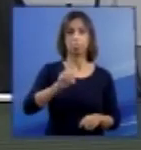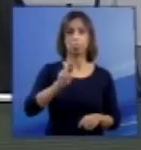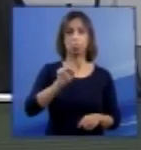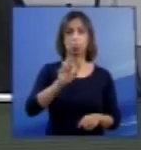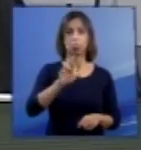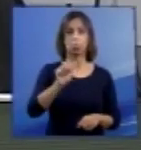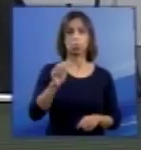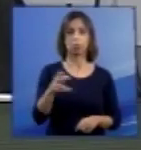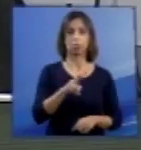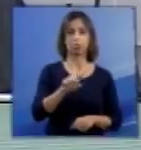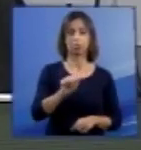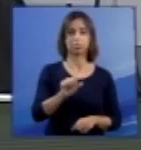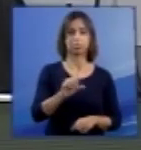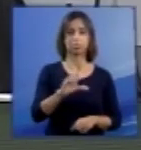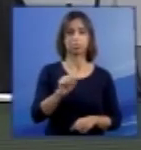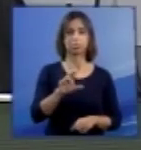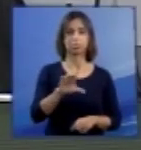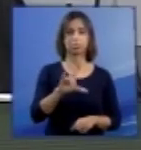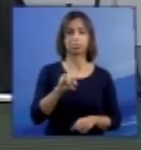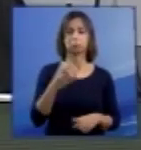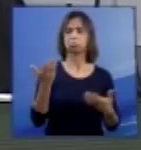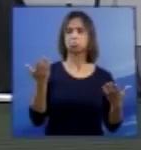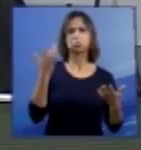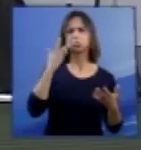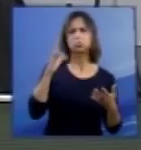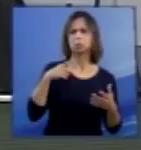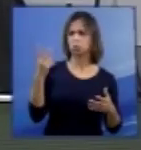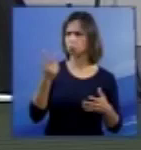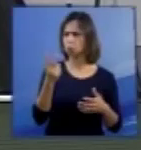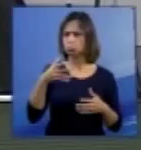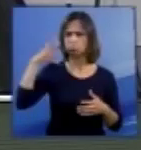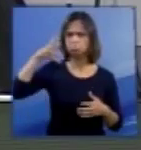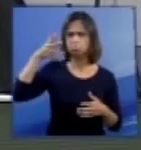se aqui seria um trabalho conjunto.